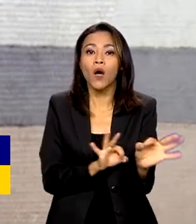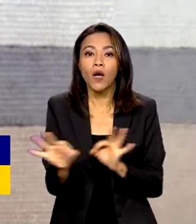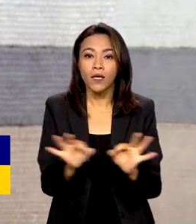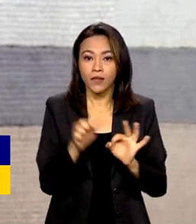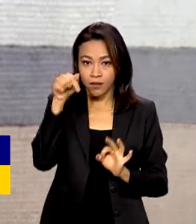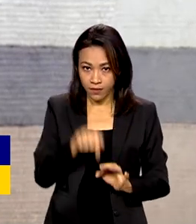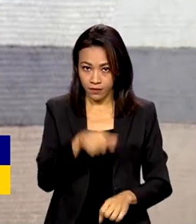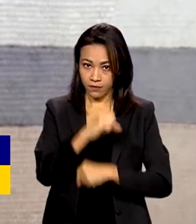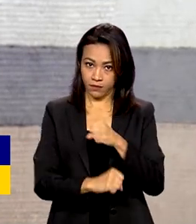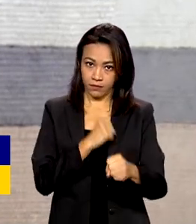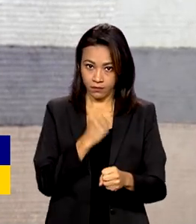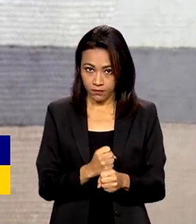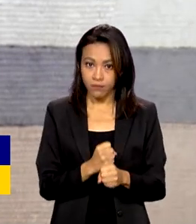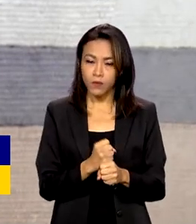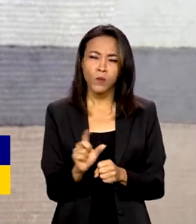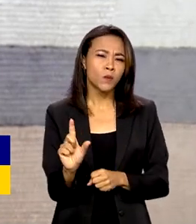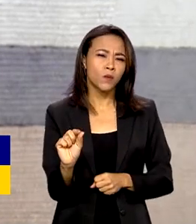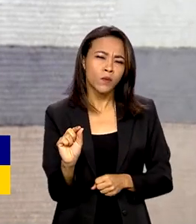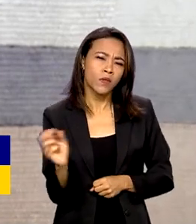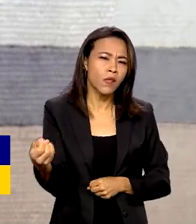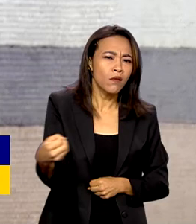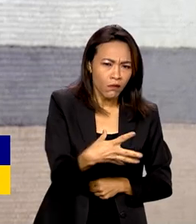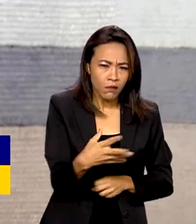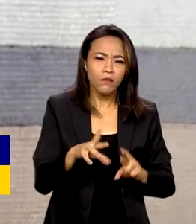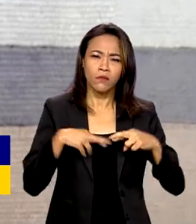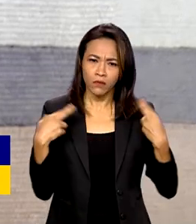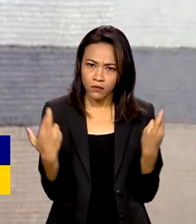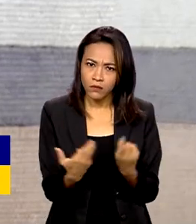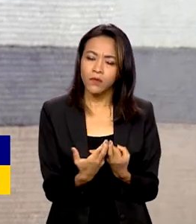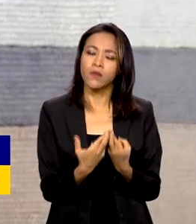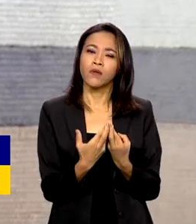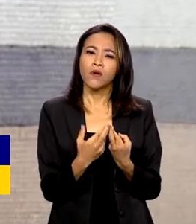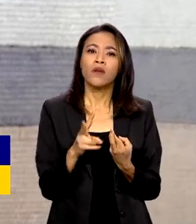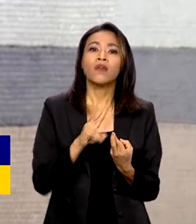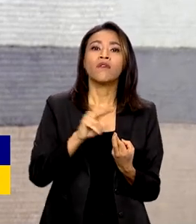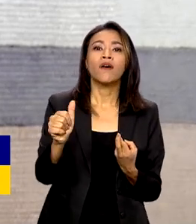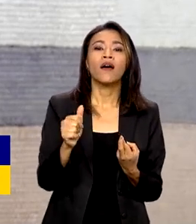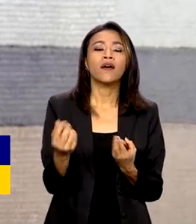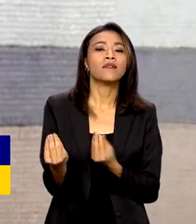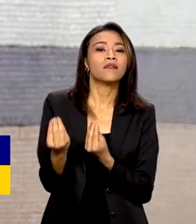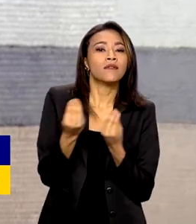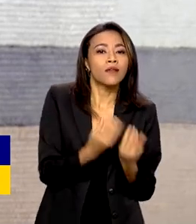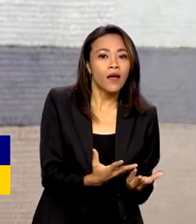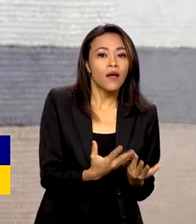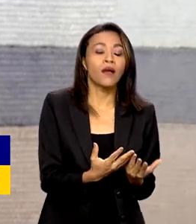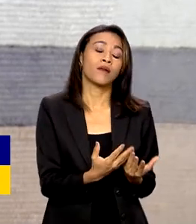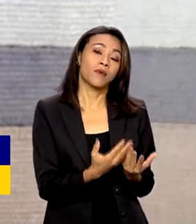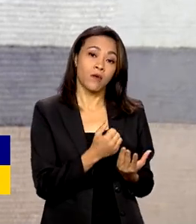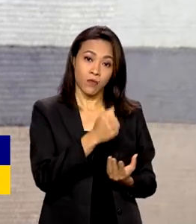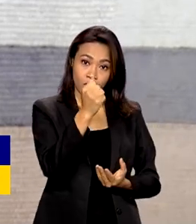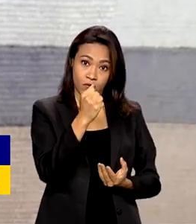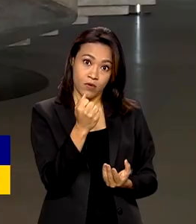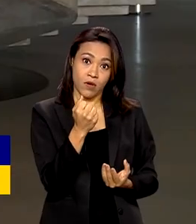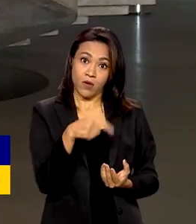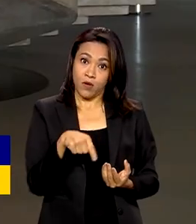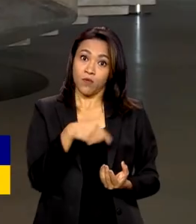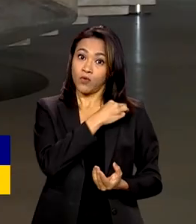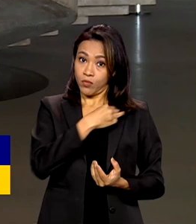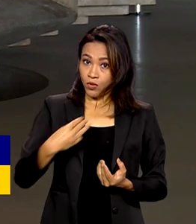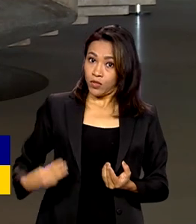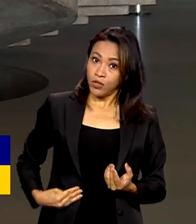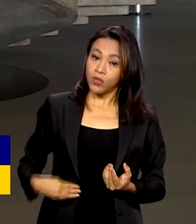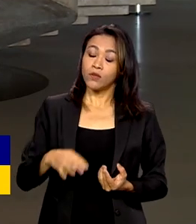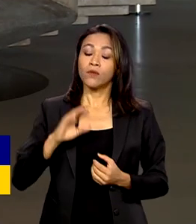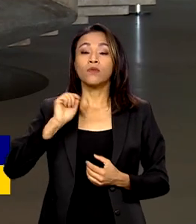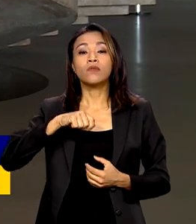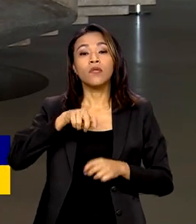nova reunião que trará o nosso país os ministros da Agricultura da África. O Brasil também